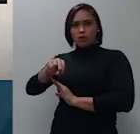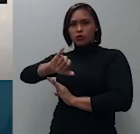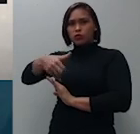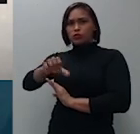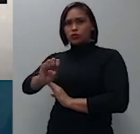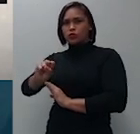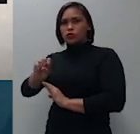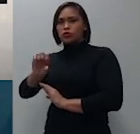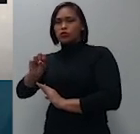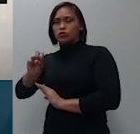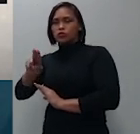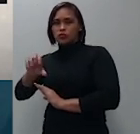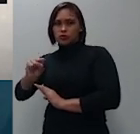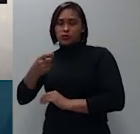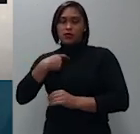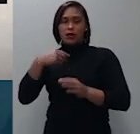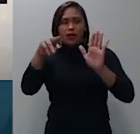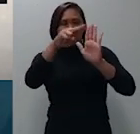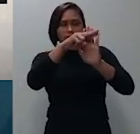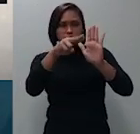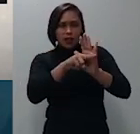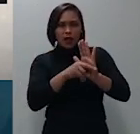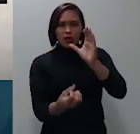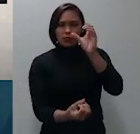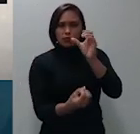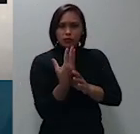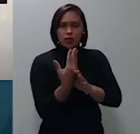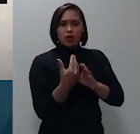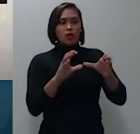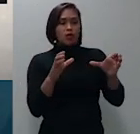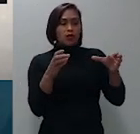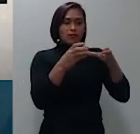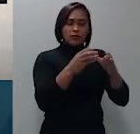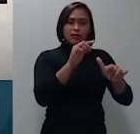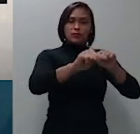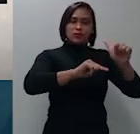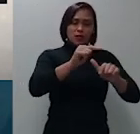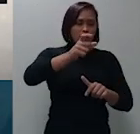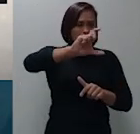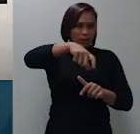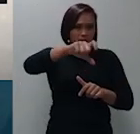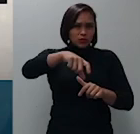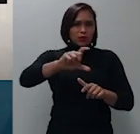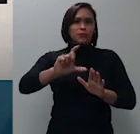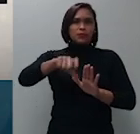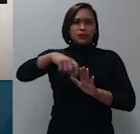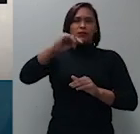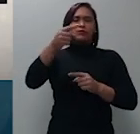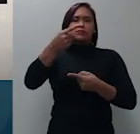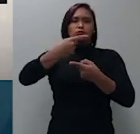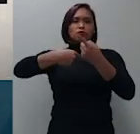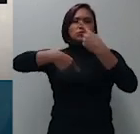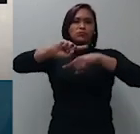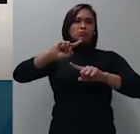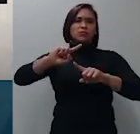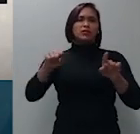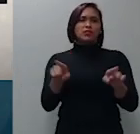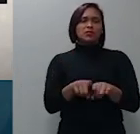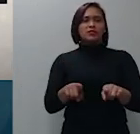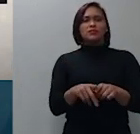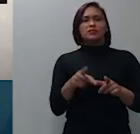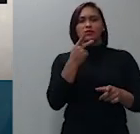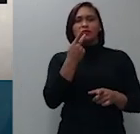criam uma subclasse de credores trabalhistas com créditos superiores a 150 salários mínimos e que